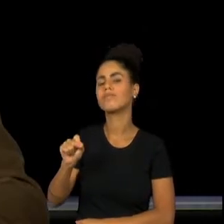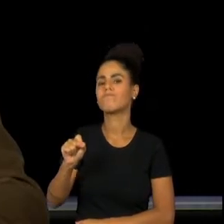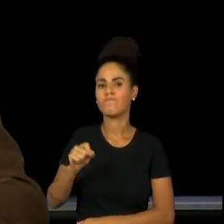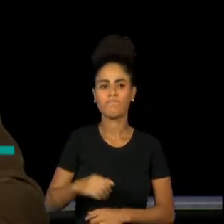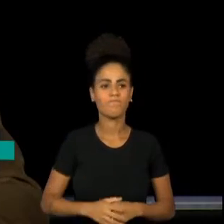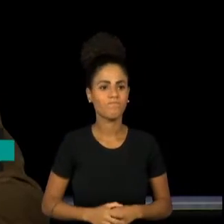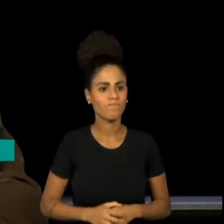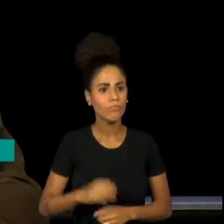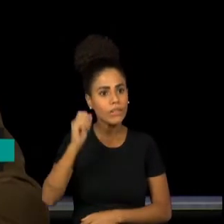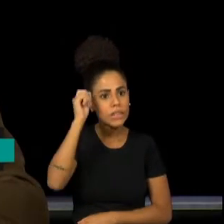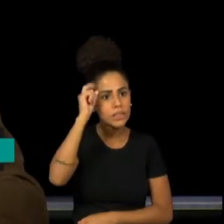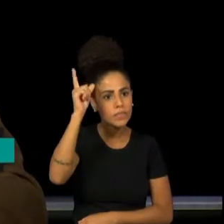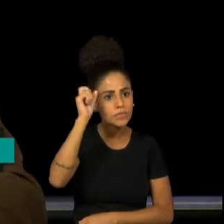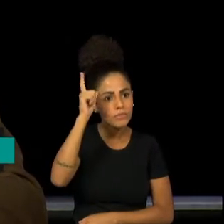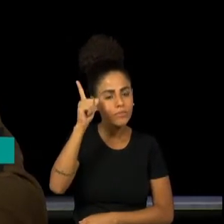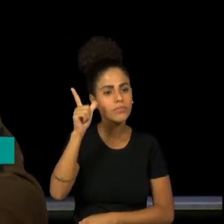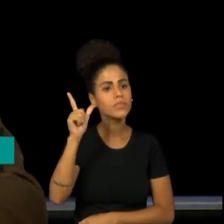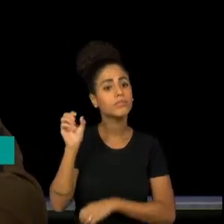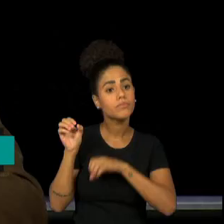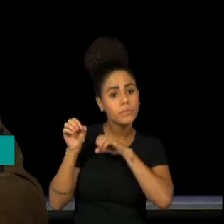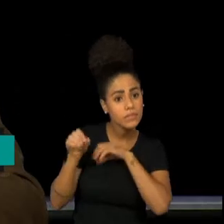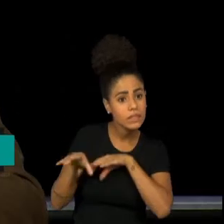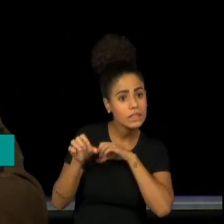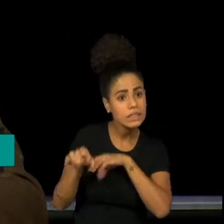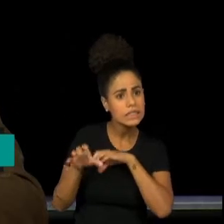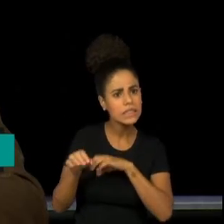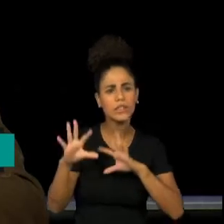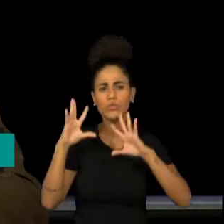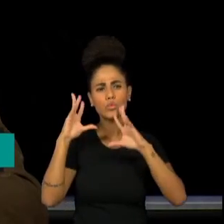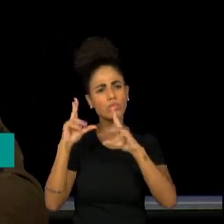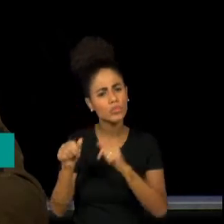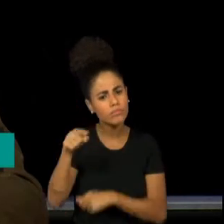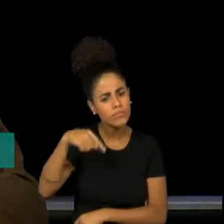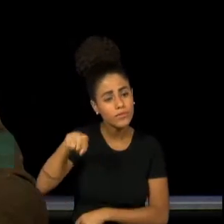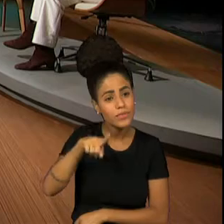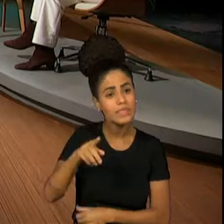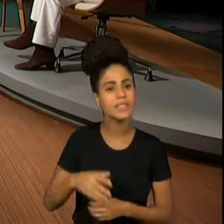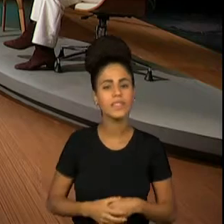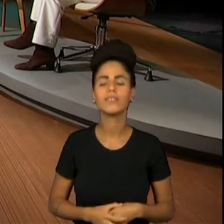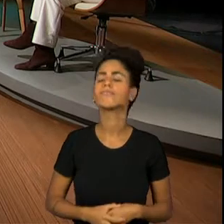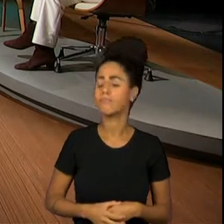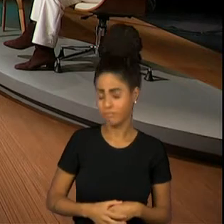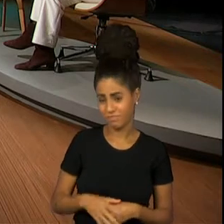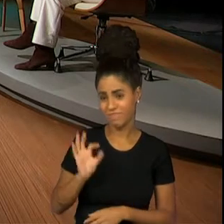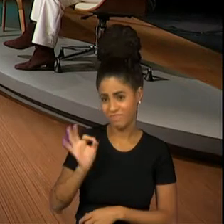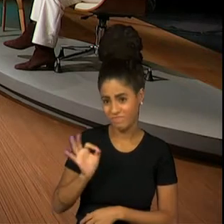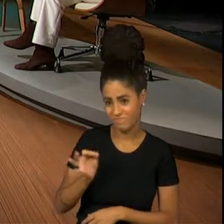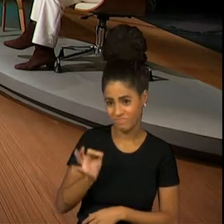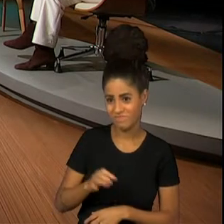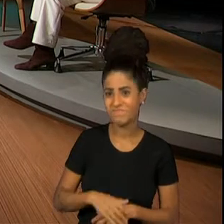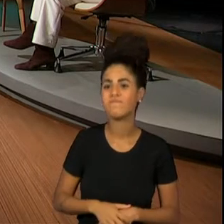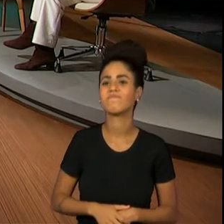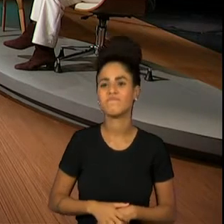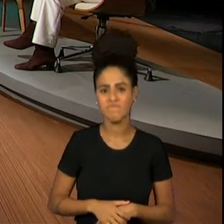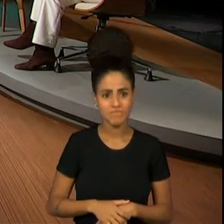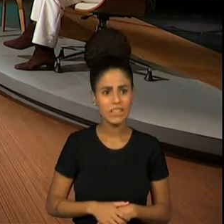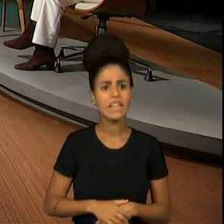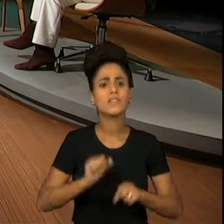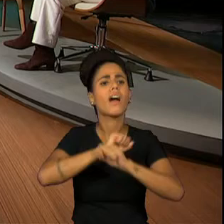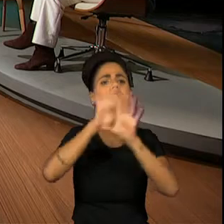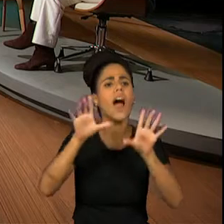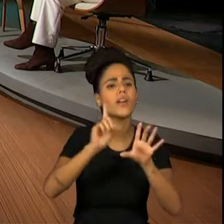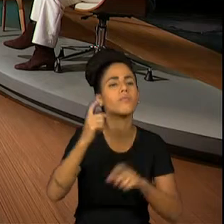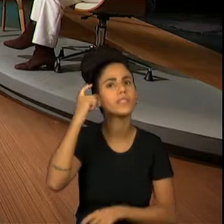cultural toda que te ensina a ler as entrelinhas, inclusive, não Exatamente. O que não está escrito. O não está escrito.